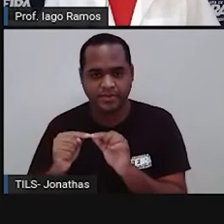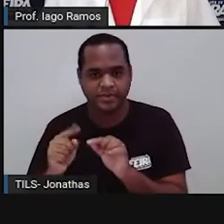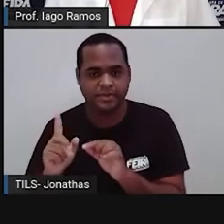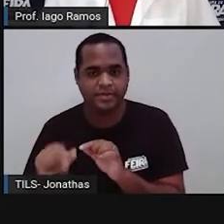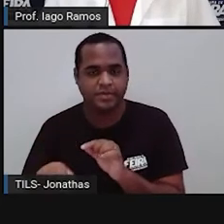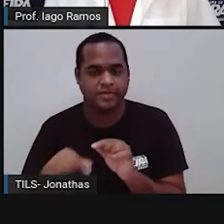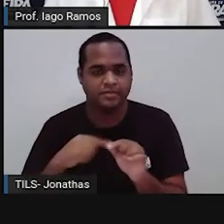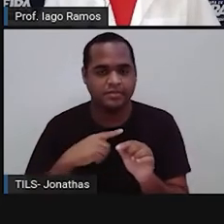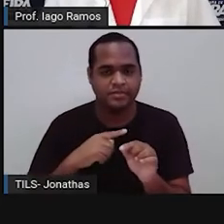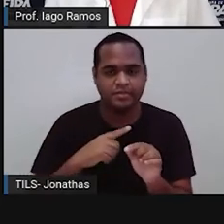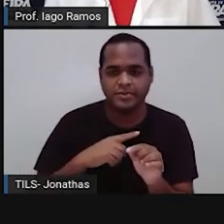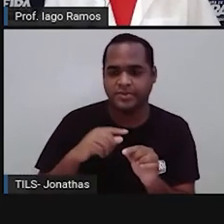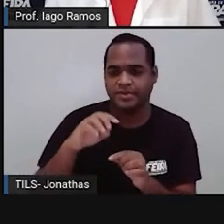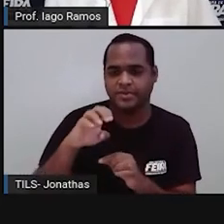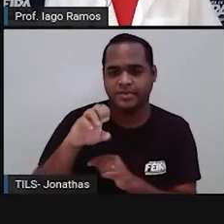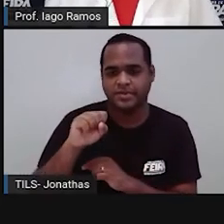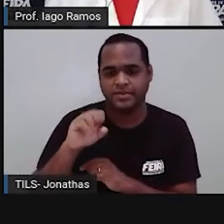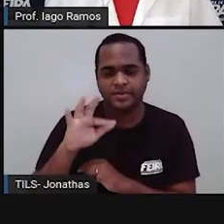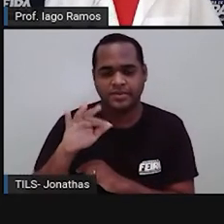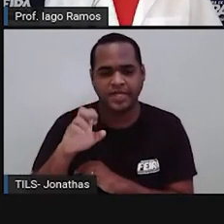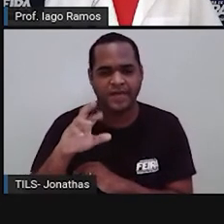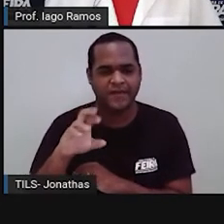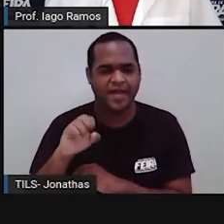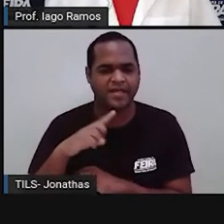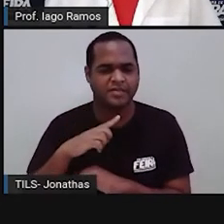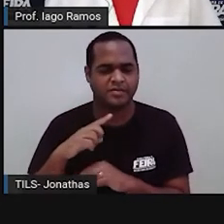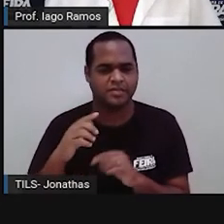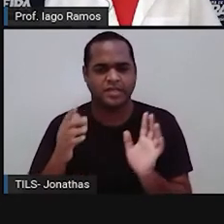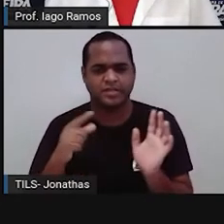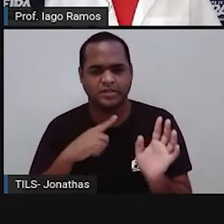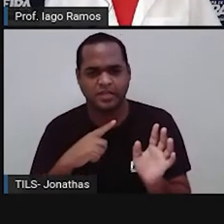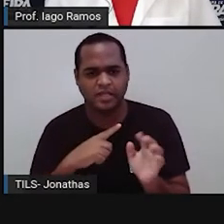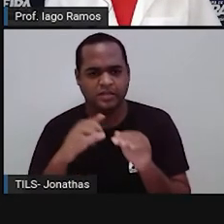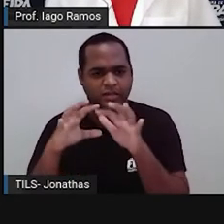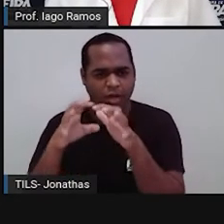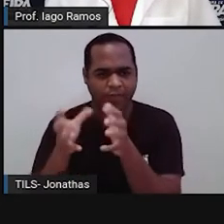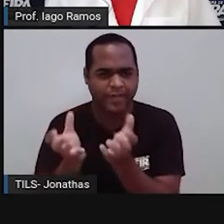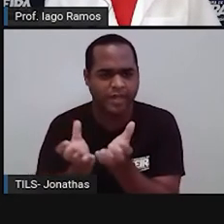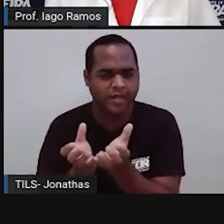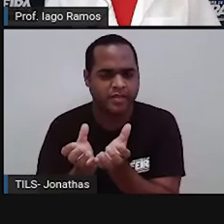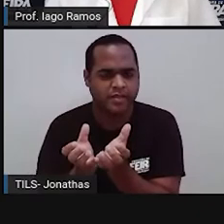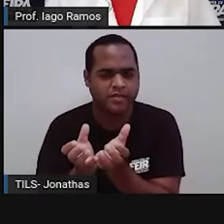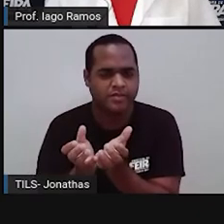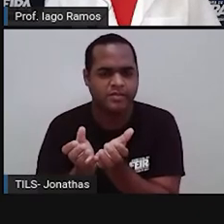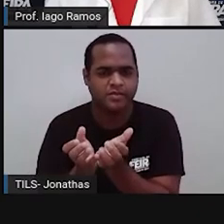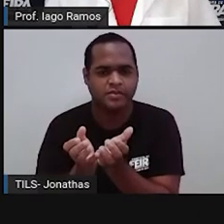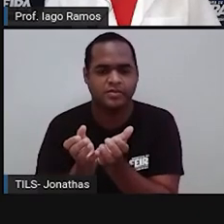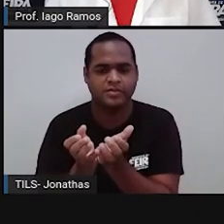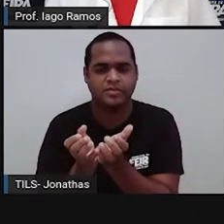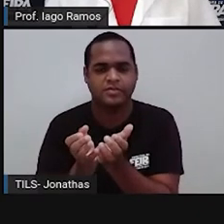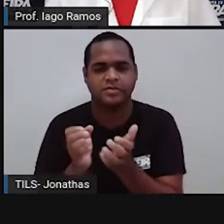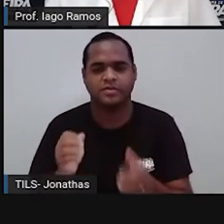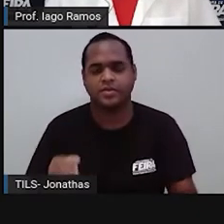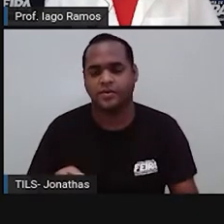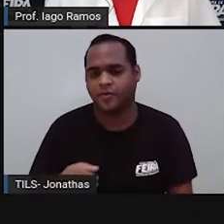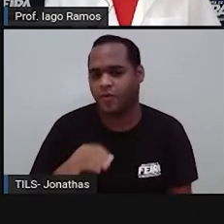E aí, faça ele cair dentro da esfera? Não, professor. Esfera não tem triângulo.